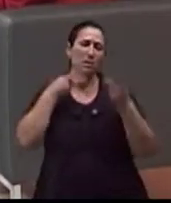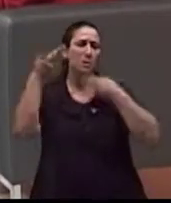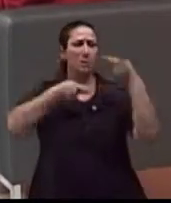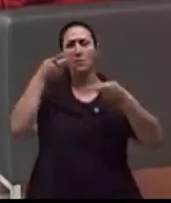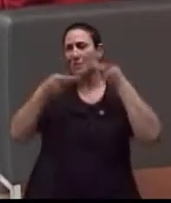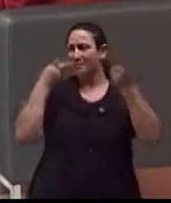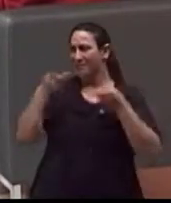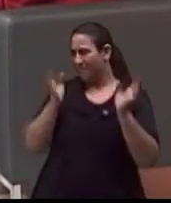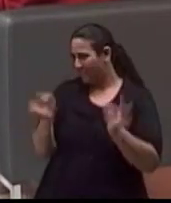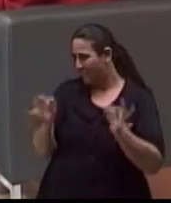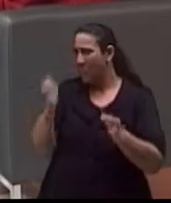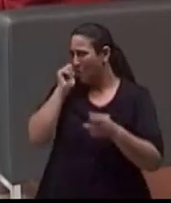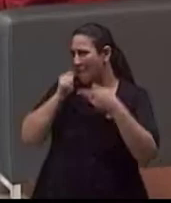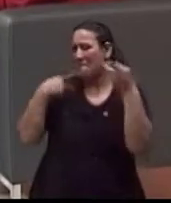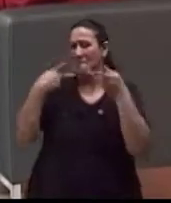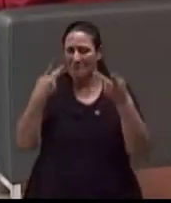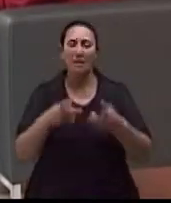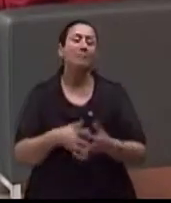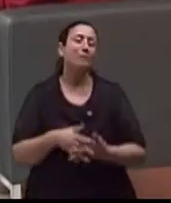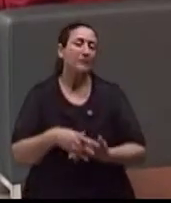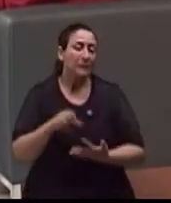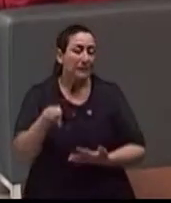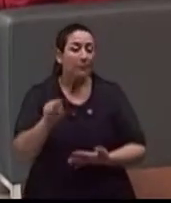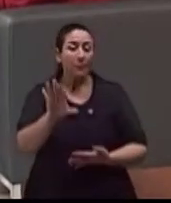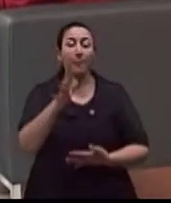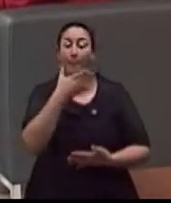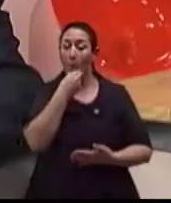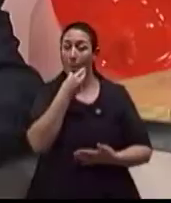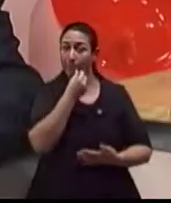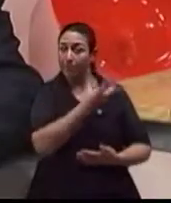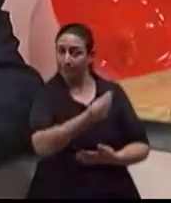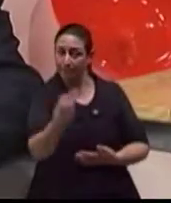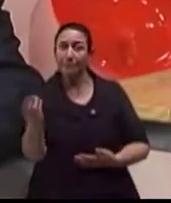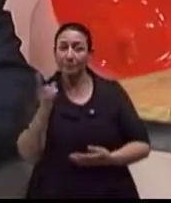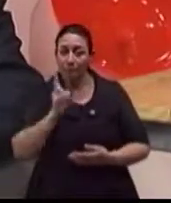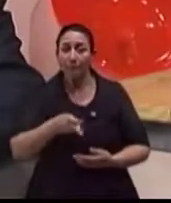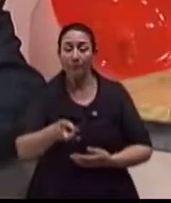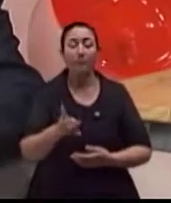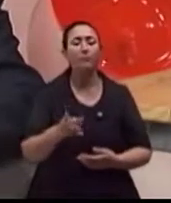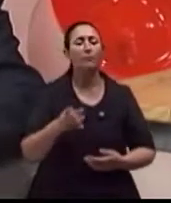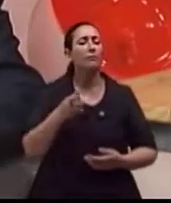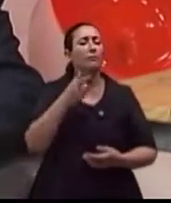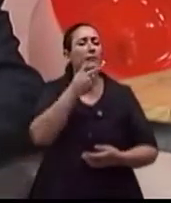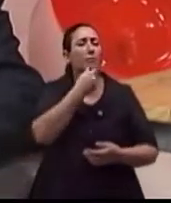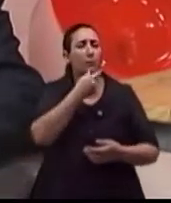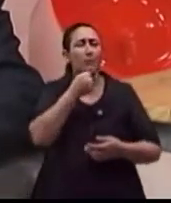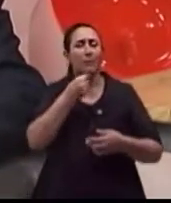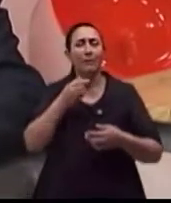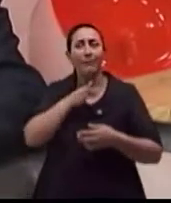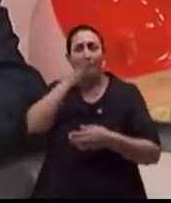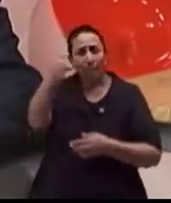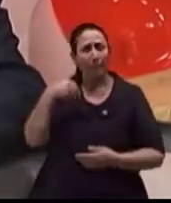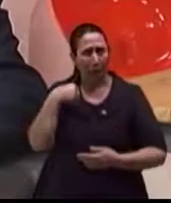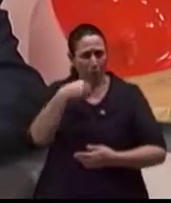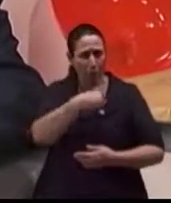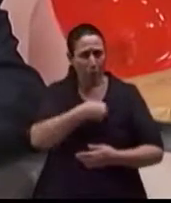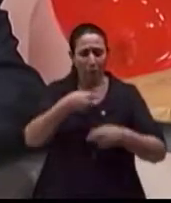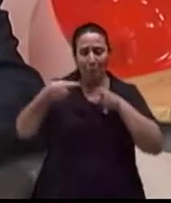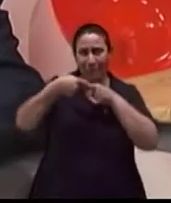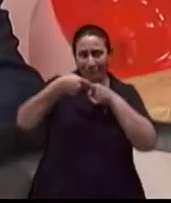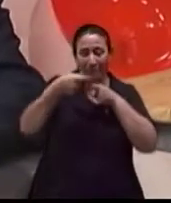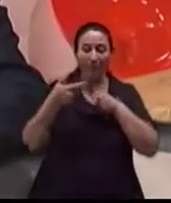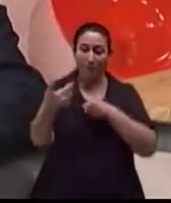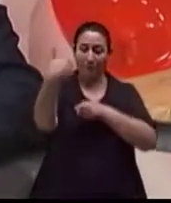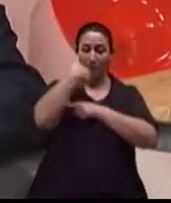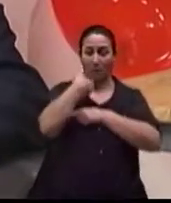inquieta e pergunta mais. Muitas vezes, inclusive, o homem que vai consultar vai levado pela sua mulher. O o senhor veio fazer aqui?